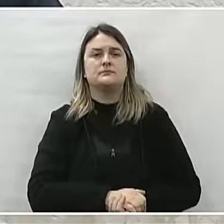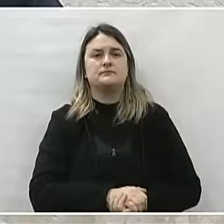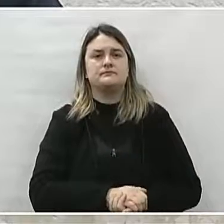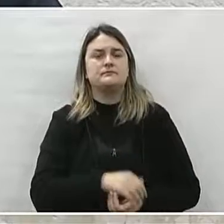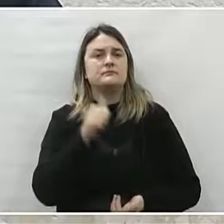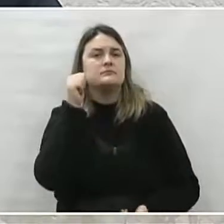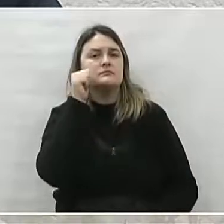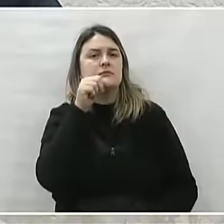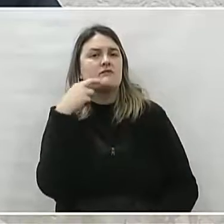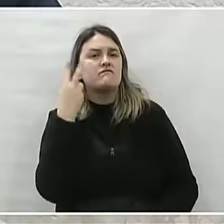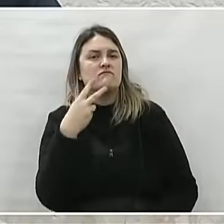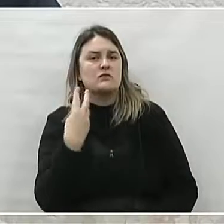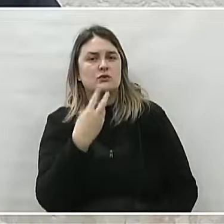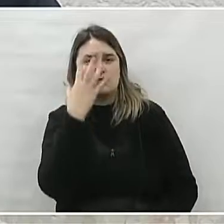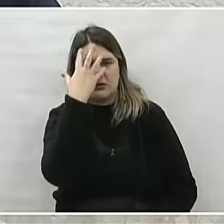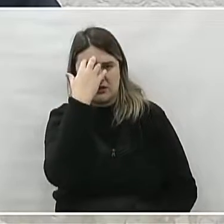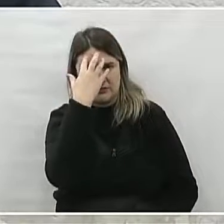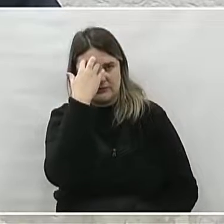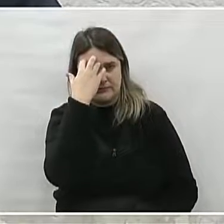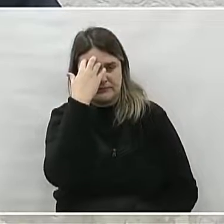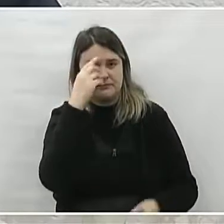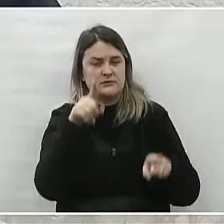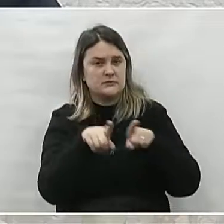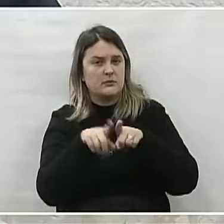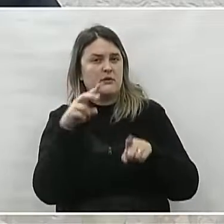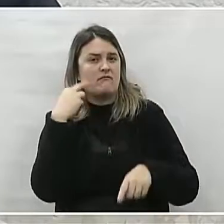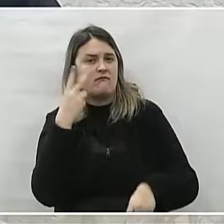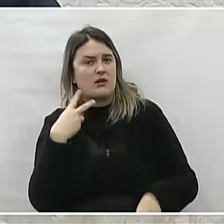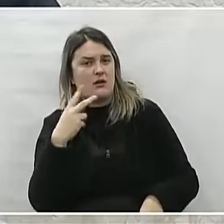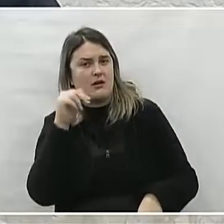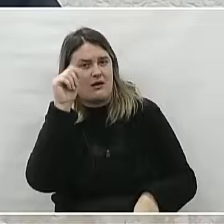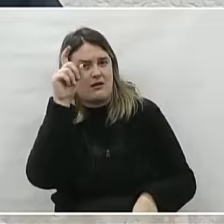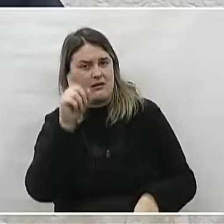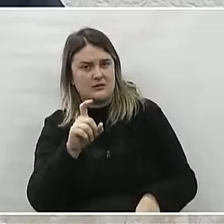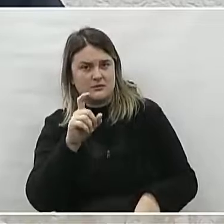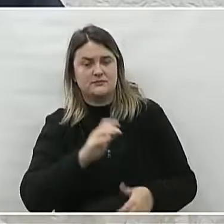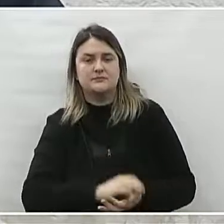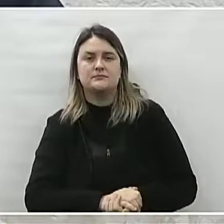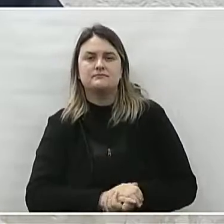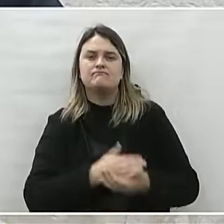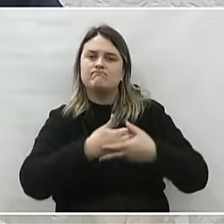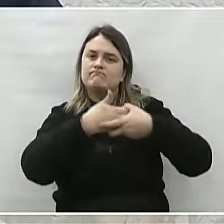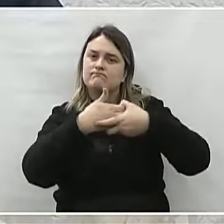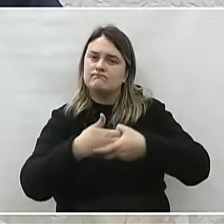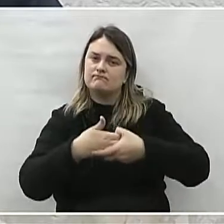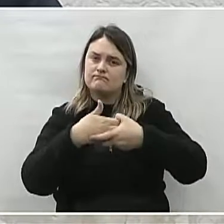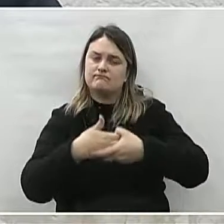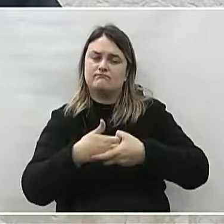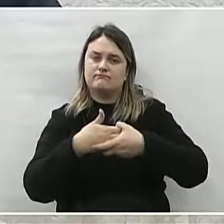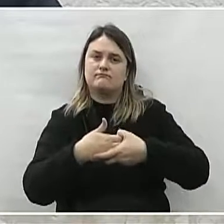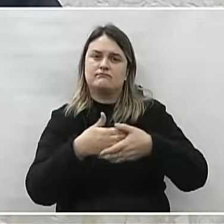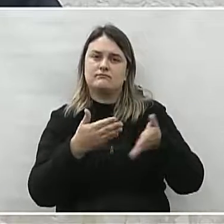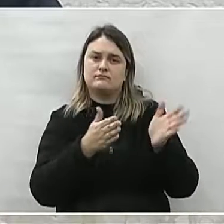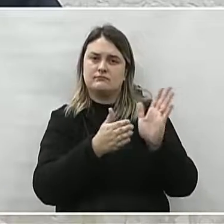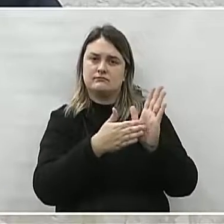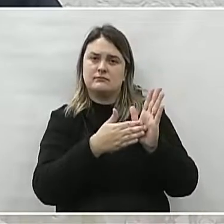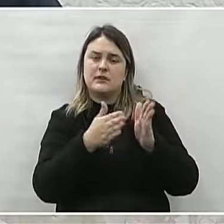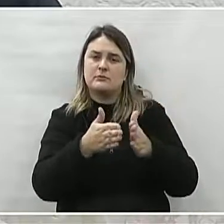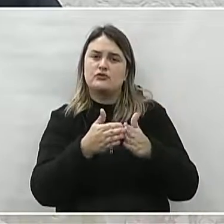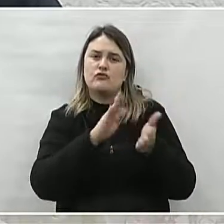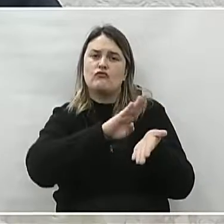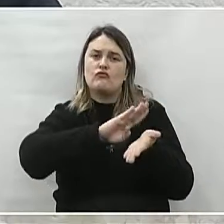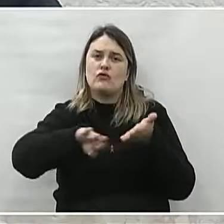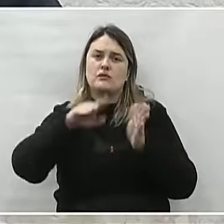da vereadora Thais Biberbach e do vereador Alex de Anastácio. Ao cumprimentá-lo pelo presente, solicito a